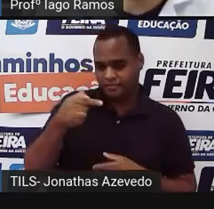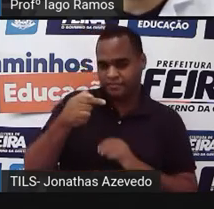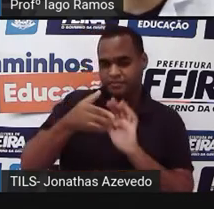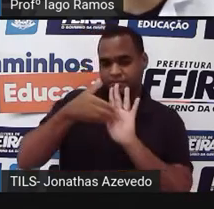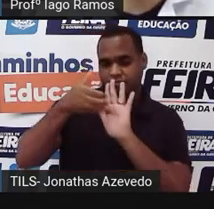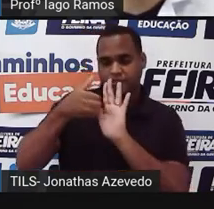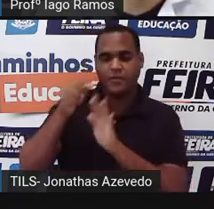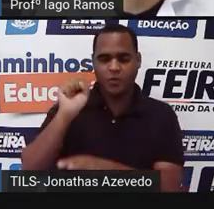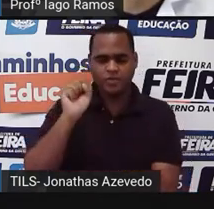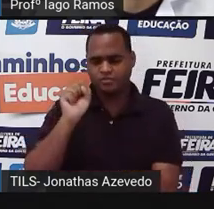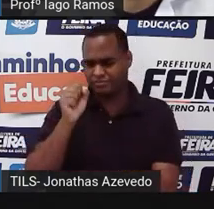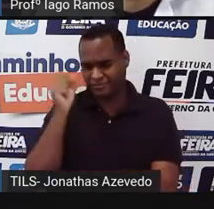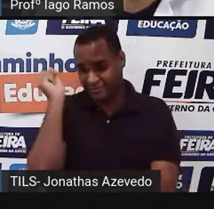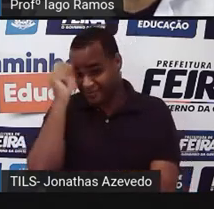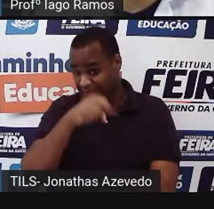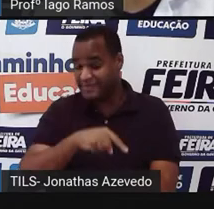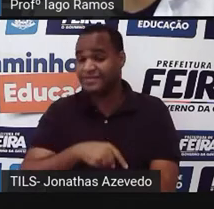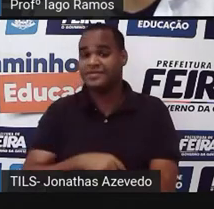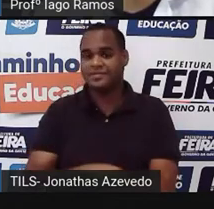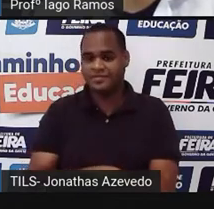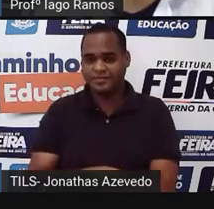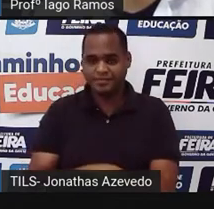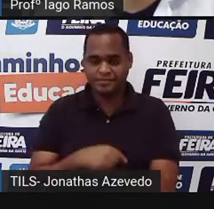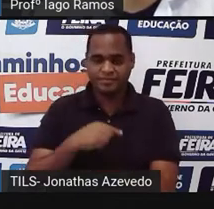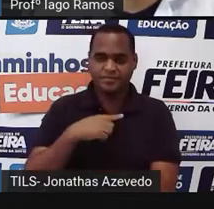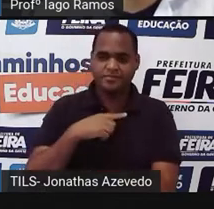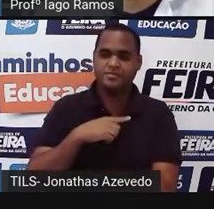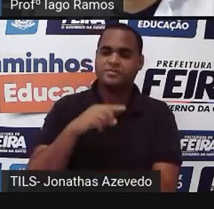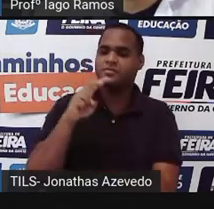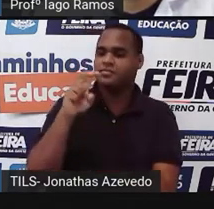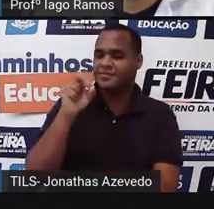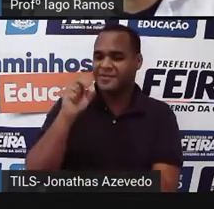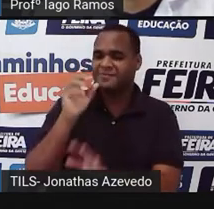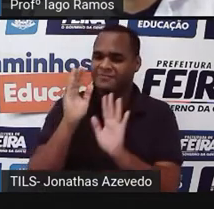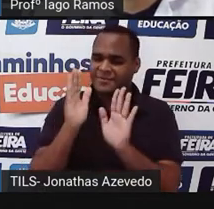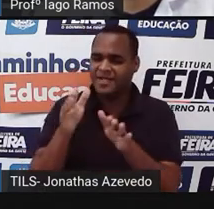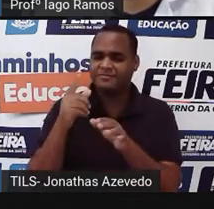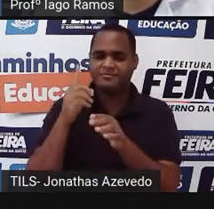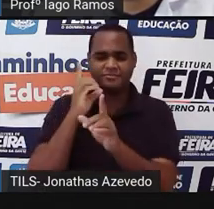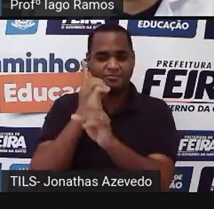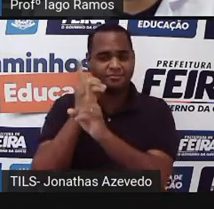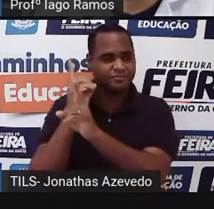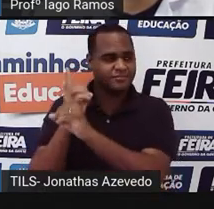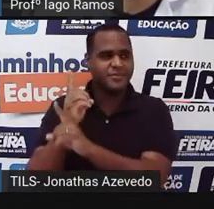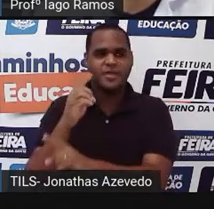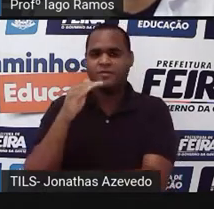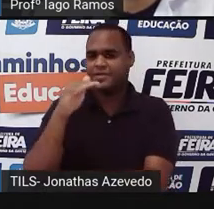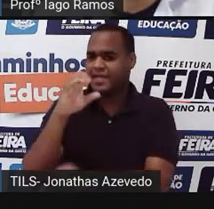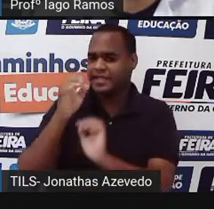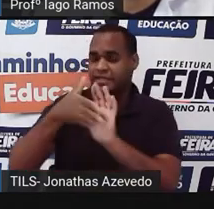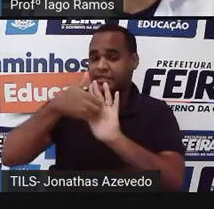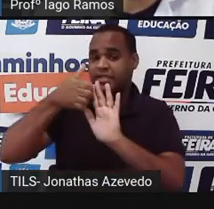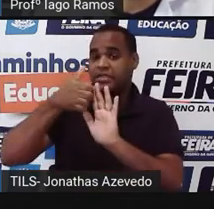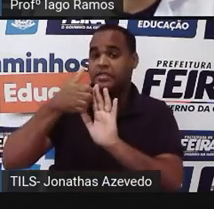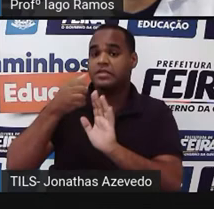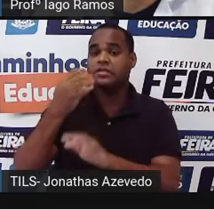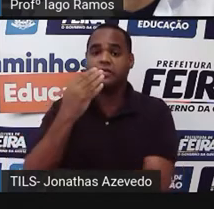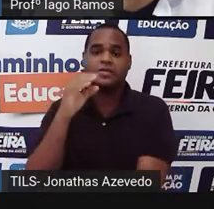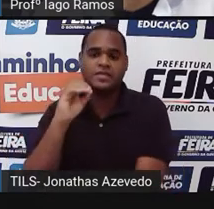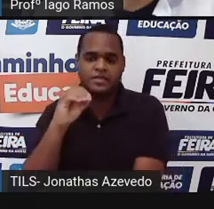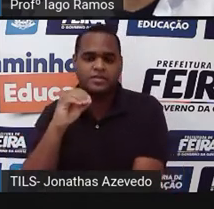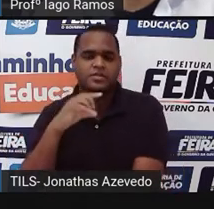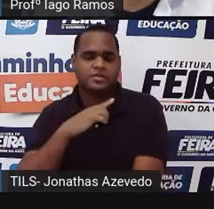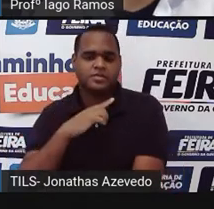então o a gente faz? daquele 50 que a gente já tinha encontrado a gente tira 10 fica 40